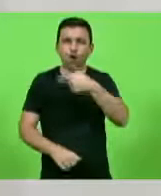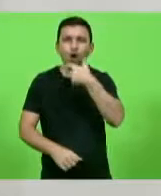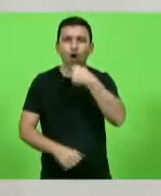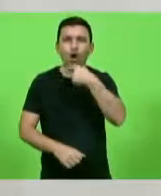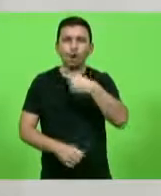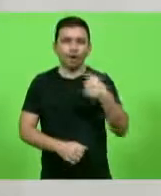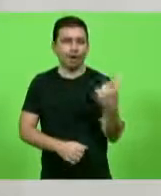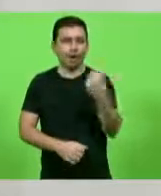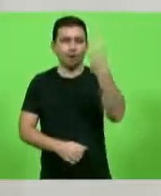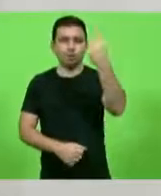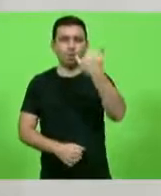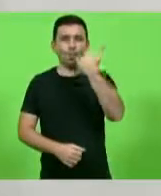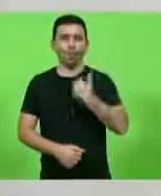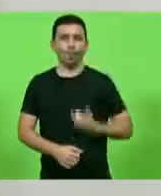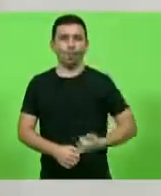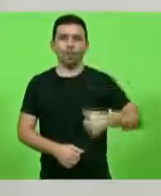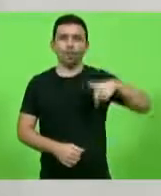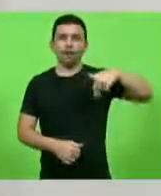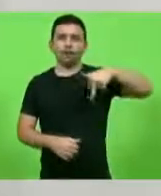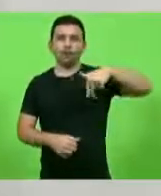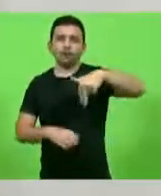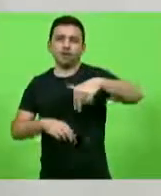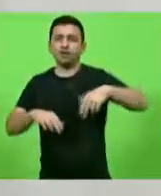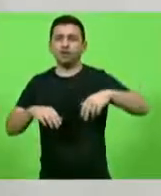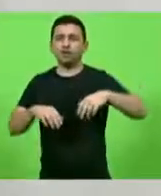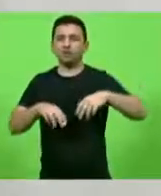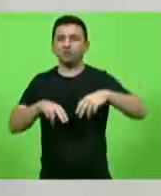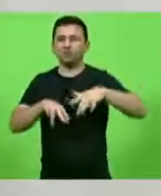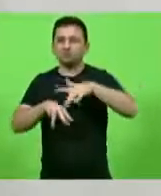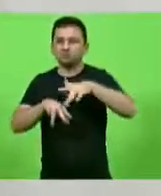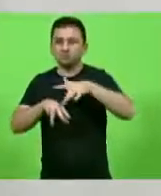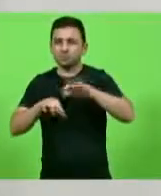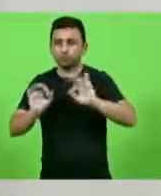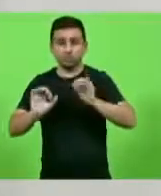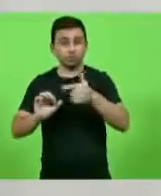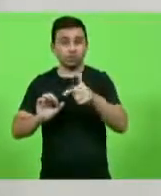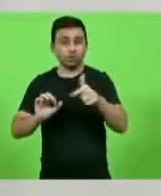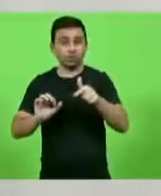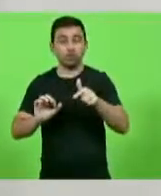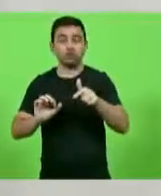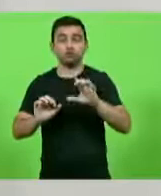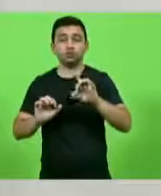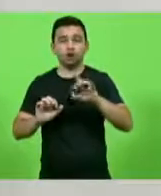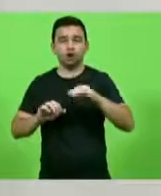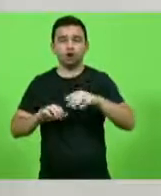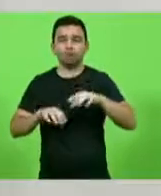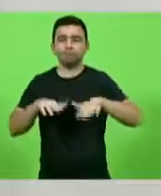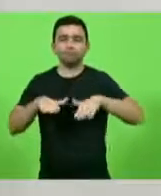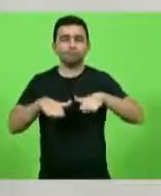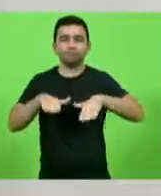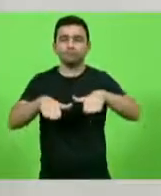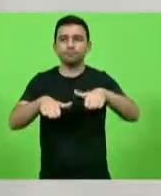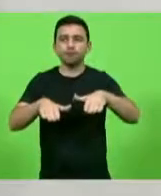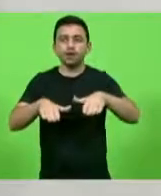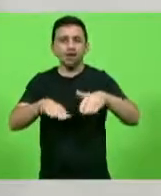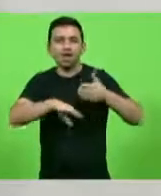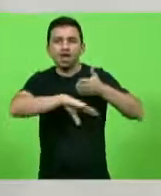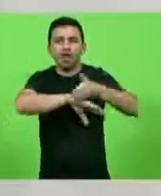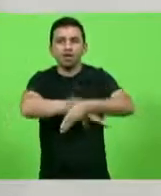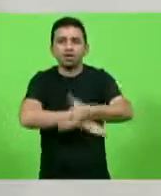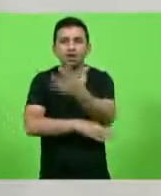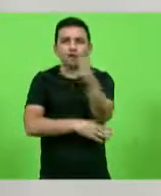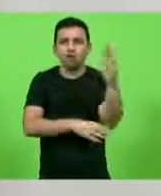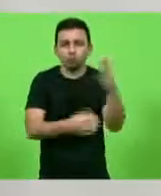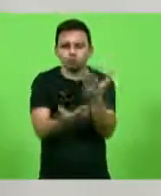que era visto andando descalço, com um facão no meio da calça, e adentrava a floresta para realizar